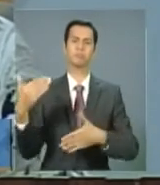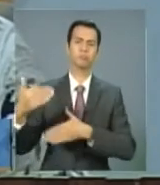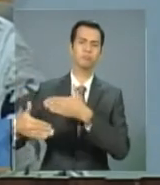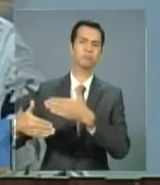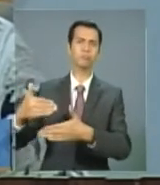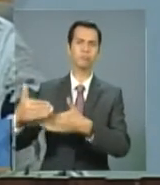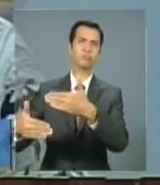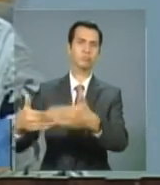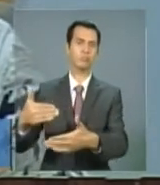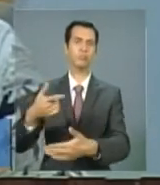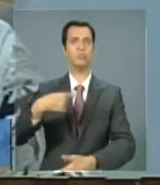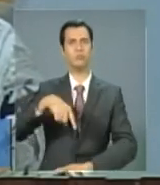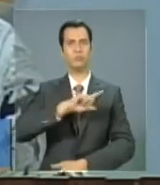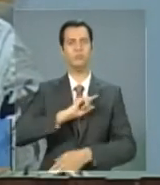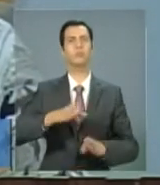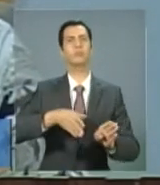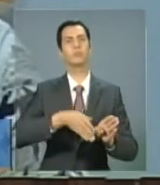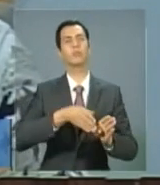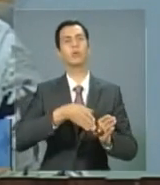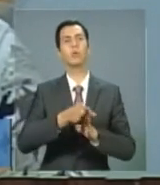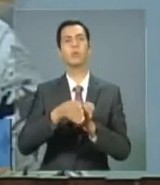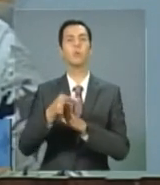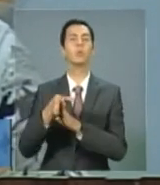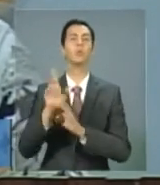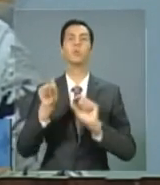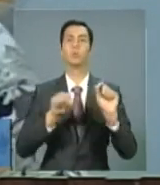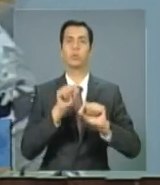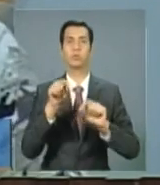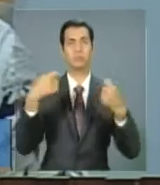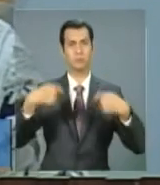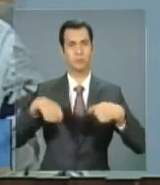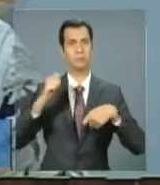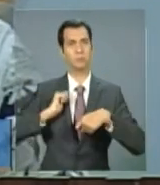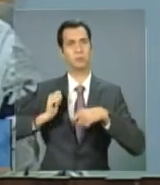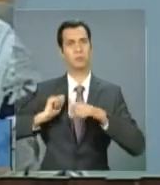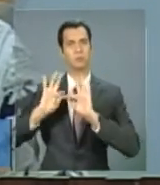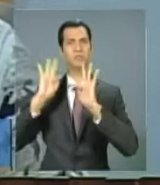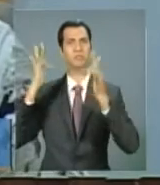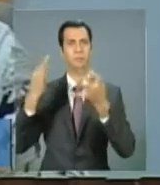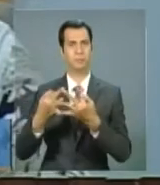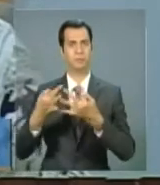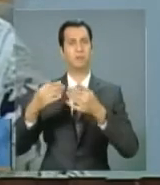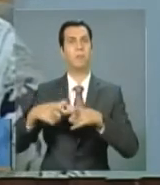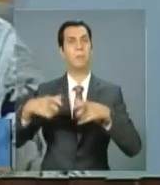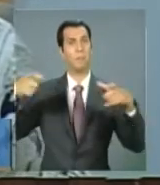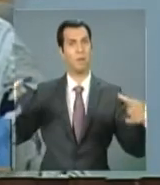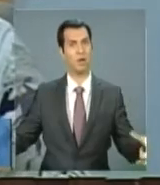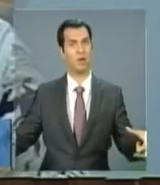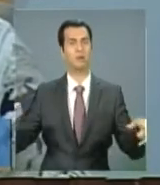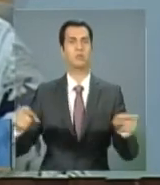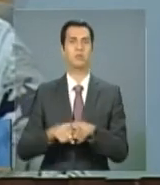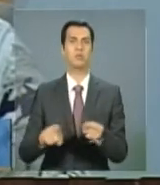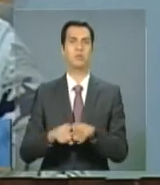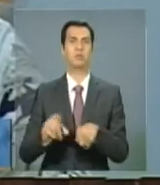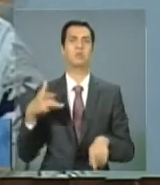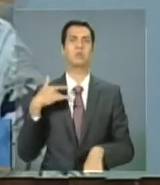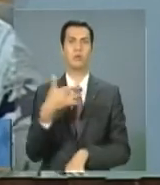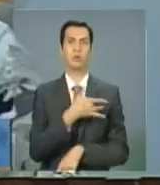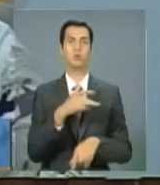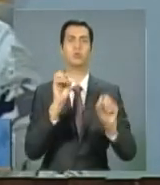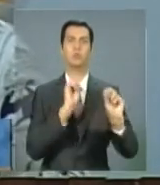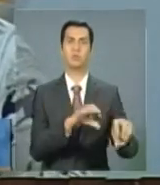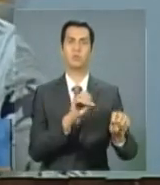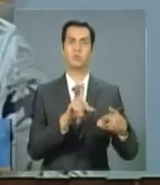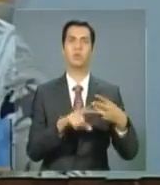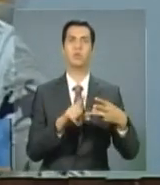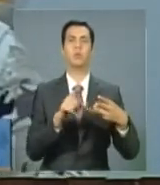relação à ampliação do programa Bolsa Família, que já está em operação, e as ações de saúde, educação e assistência